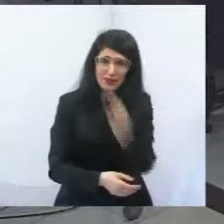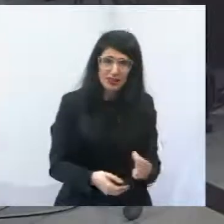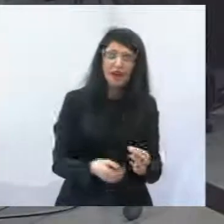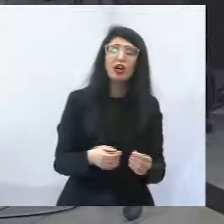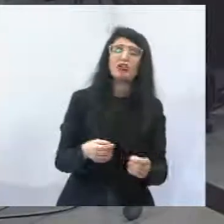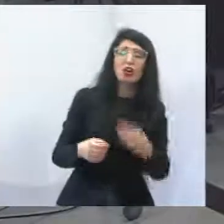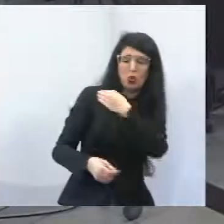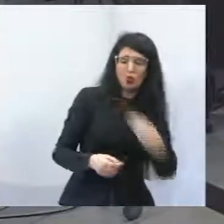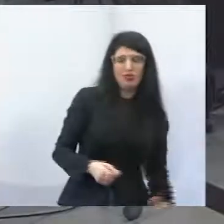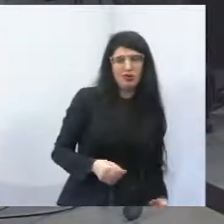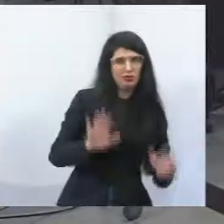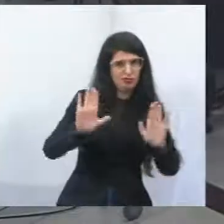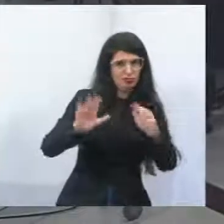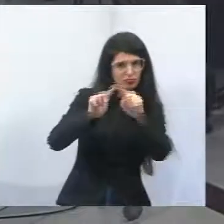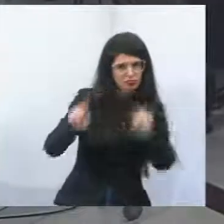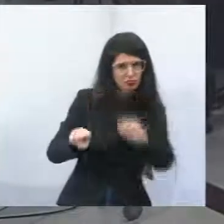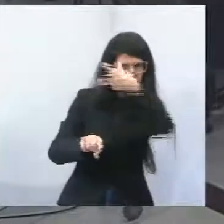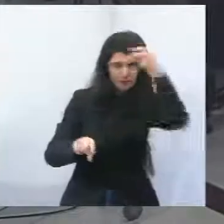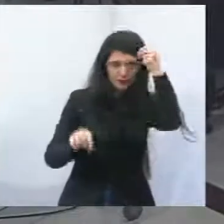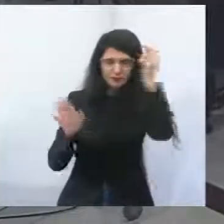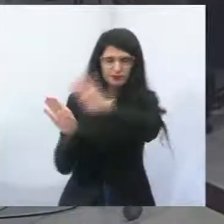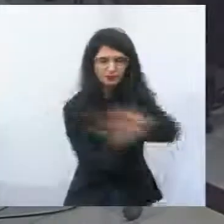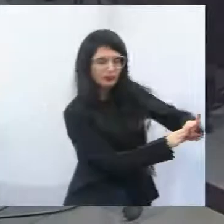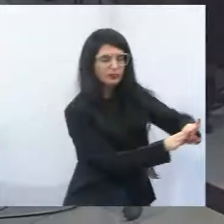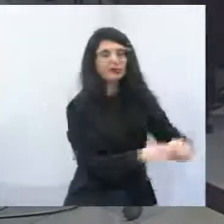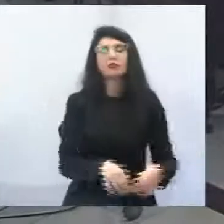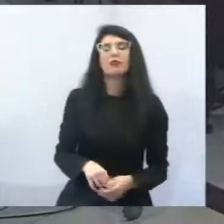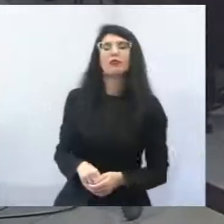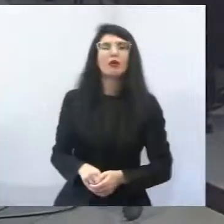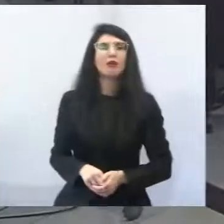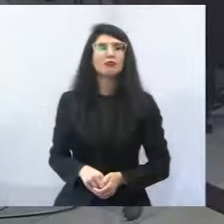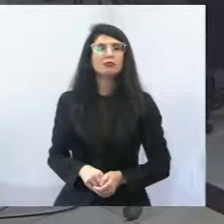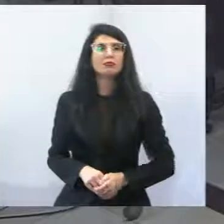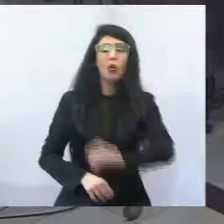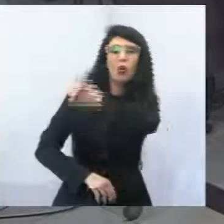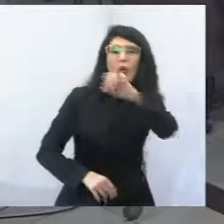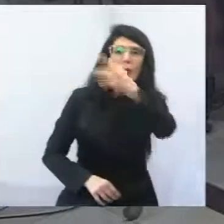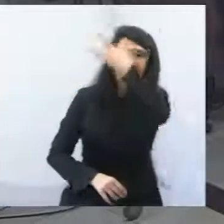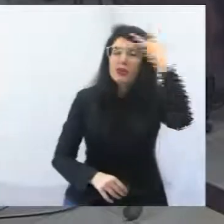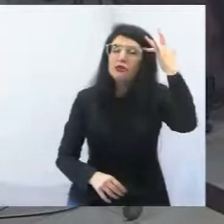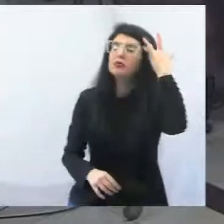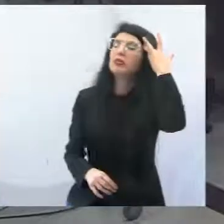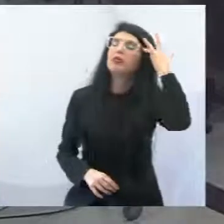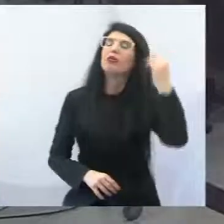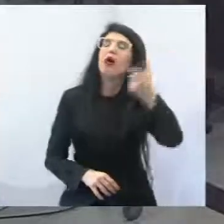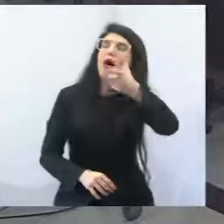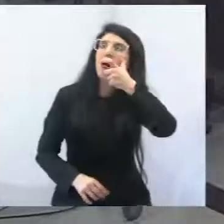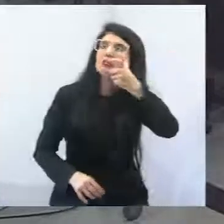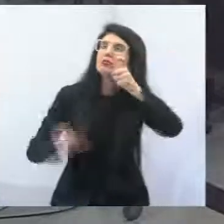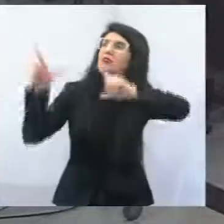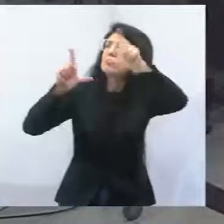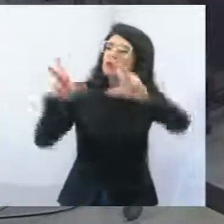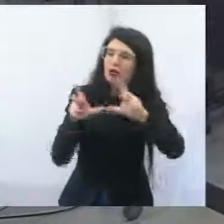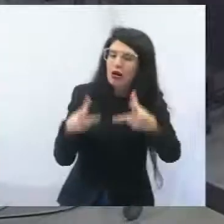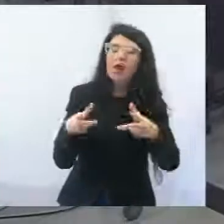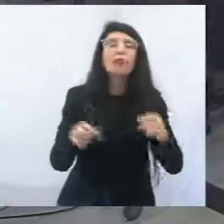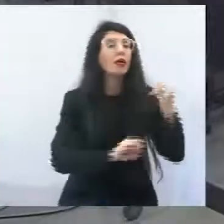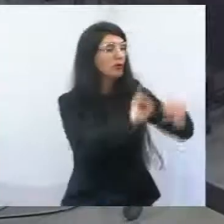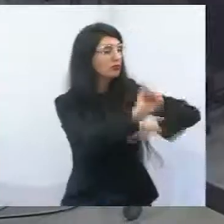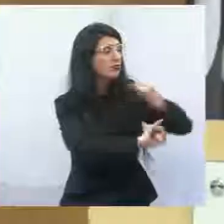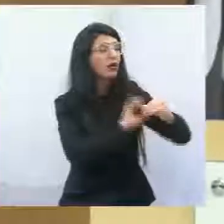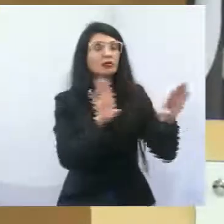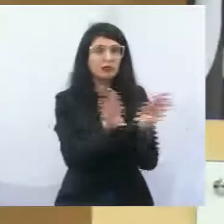Quero cumprimentar a todos que estão nos acompanhando, seja pela TV Câmara, seja pela internet,